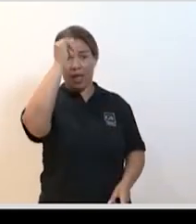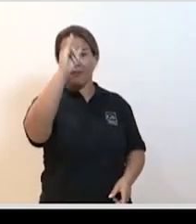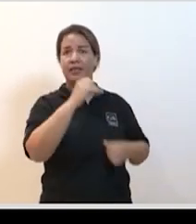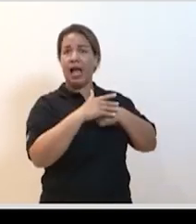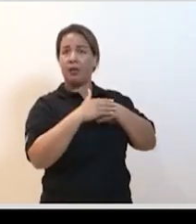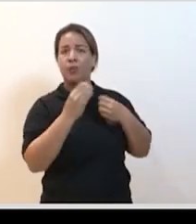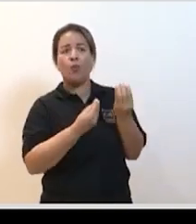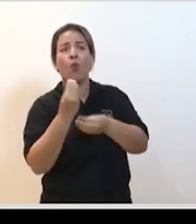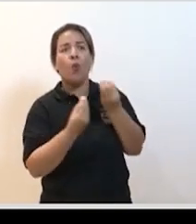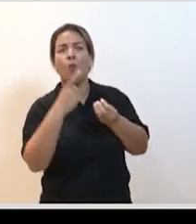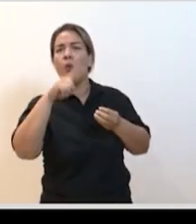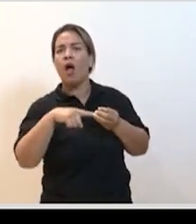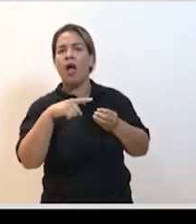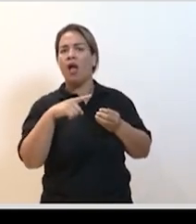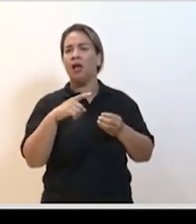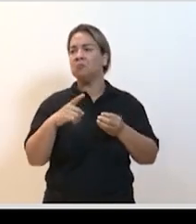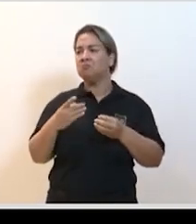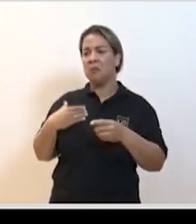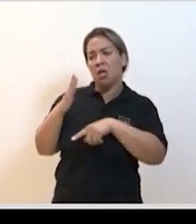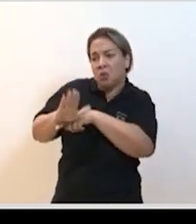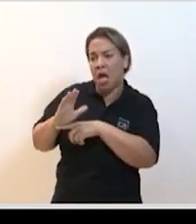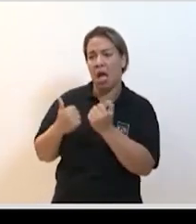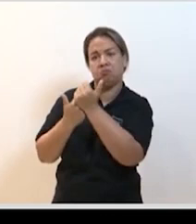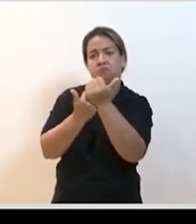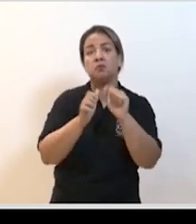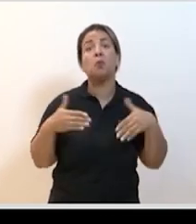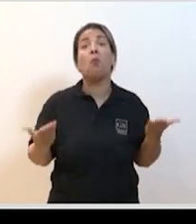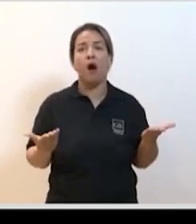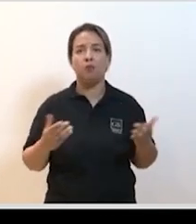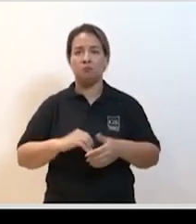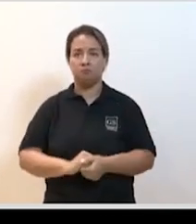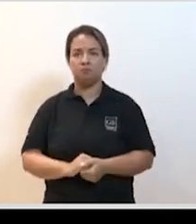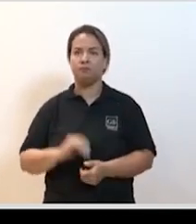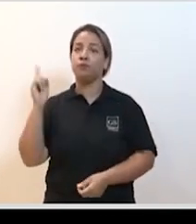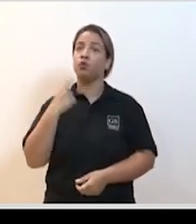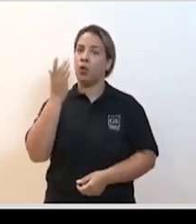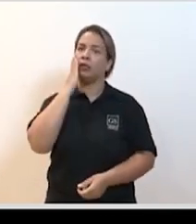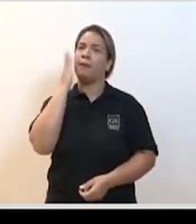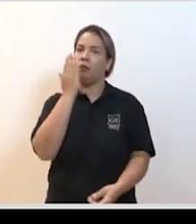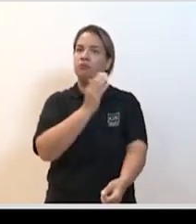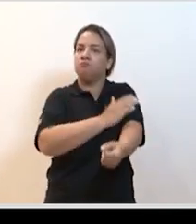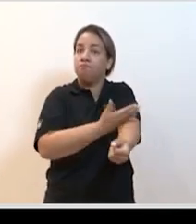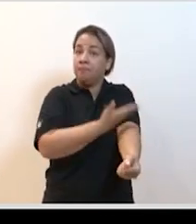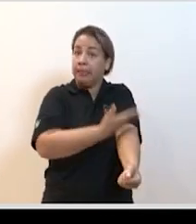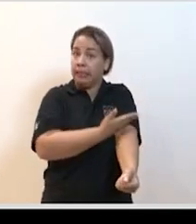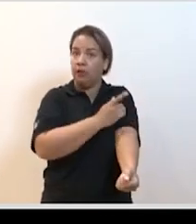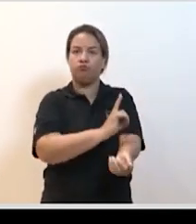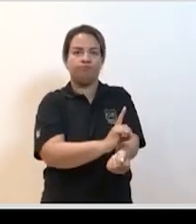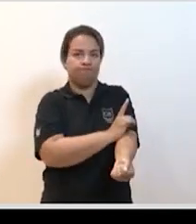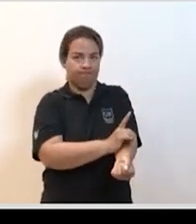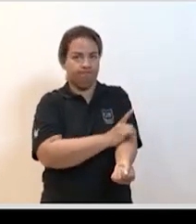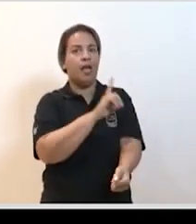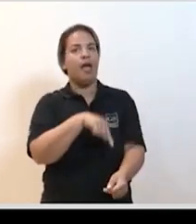formas graves a gente pode fazer a algum mal ou algum bem a gente sabe que a hipertensão e diabetes está claramente associada ao covid e aí surgiu